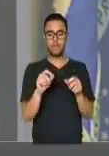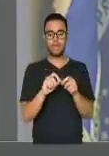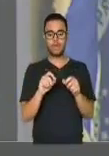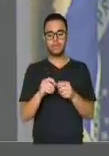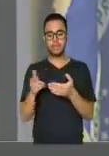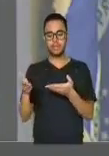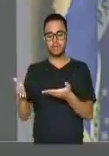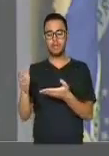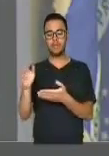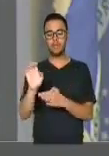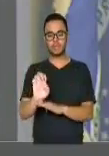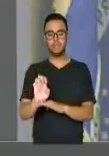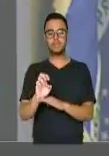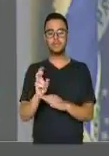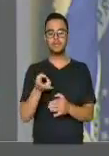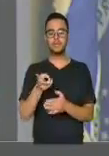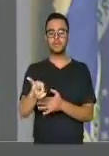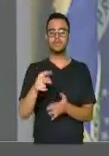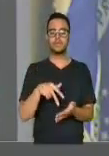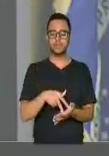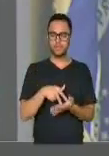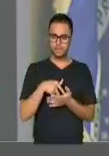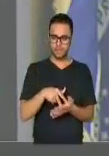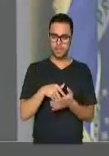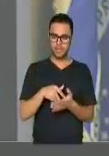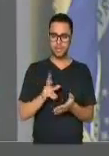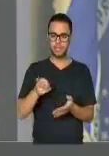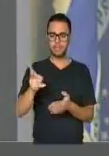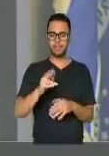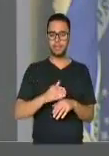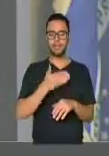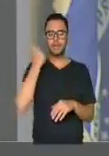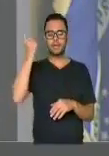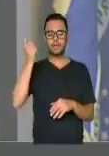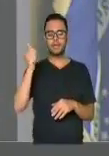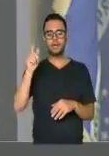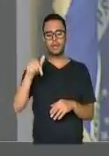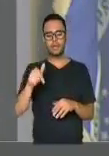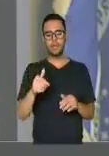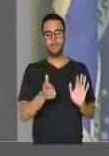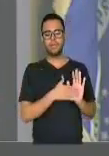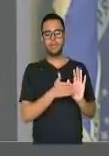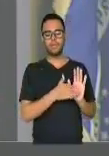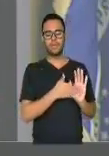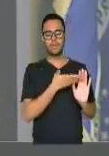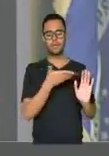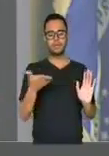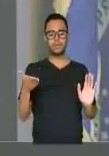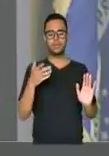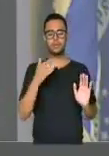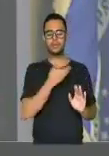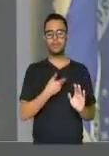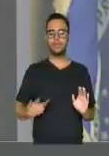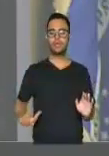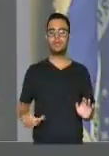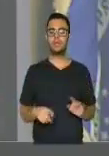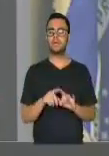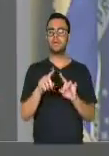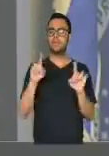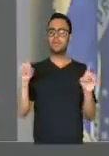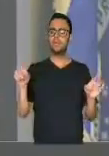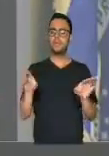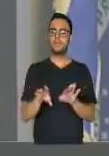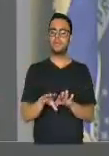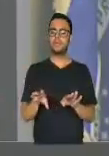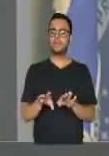do Sul fique firme e cada vez melhor. É isso que é a proposta do governador José Luis Sartori. Mas eu gostaria também